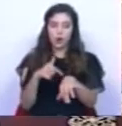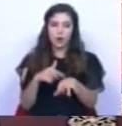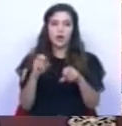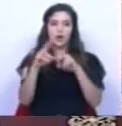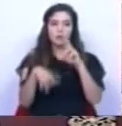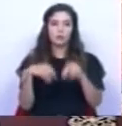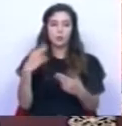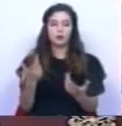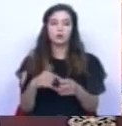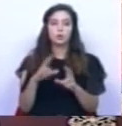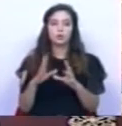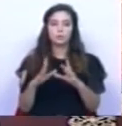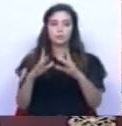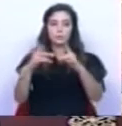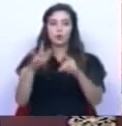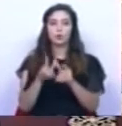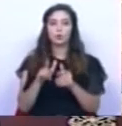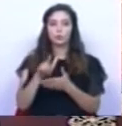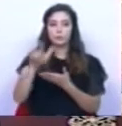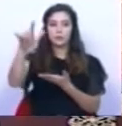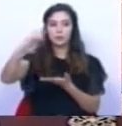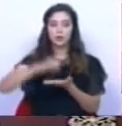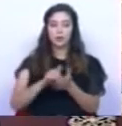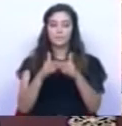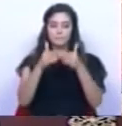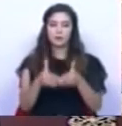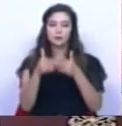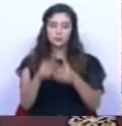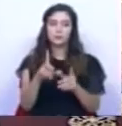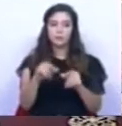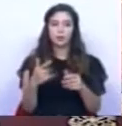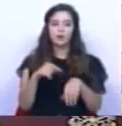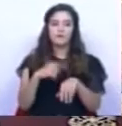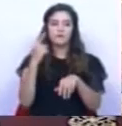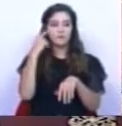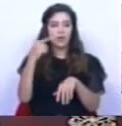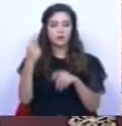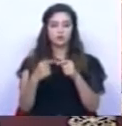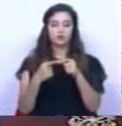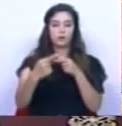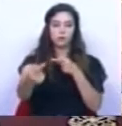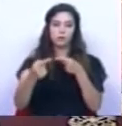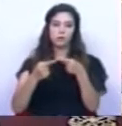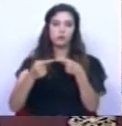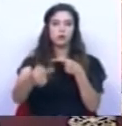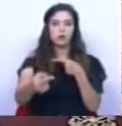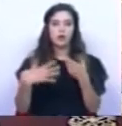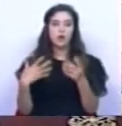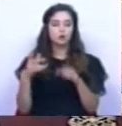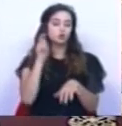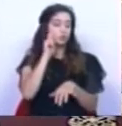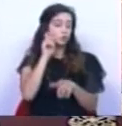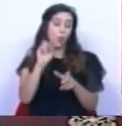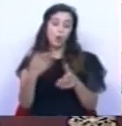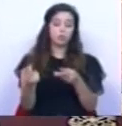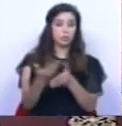reabertura gradual do movimento aéreo e marítimo, ao alargamento das viagens, sejam de turismo, sejam de negócios, e por